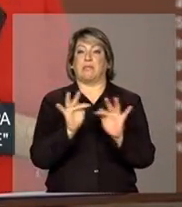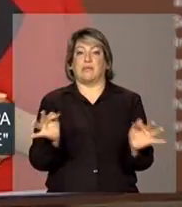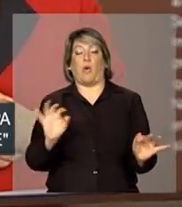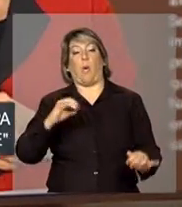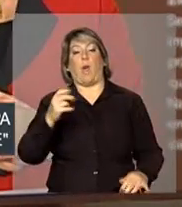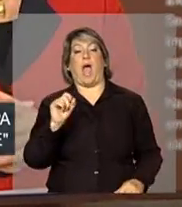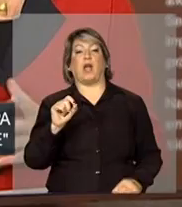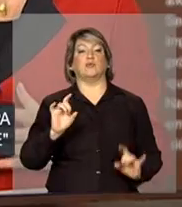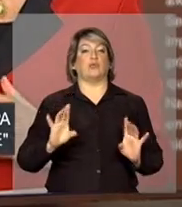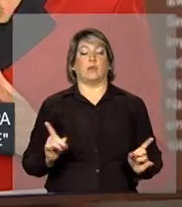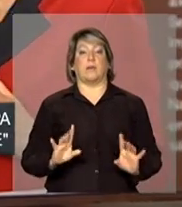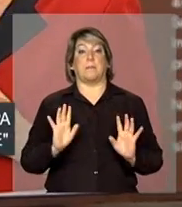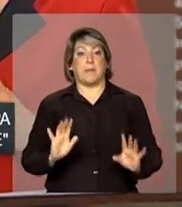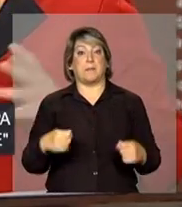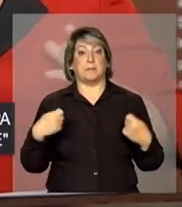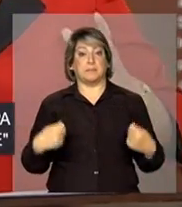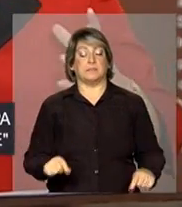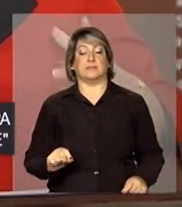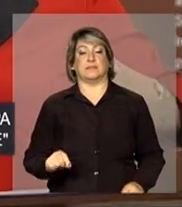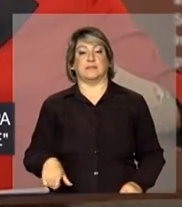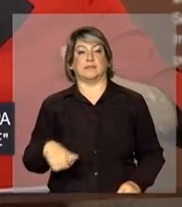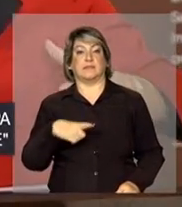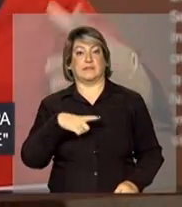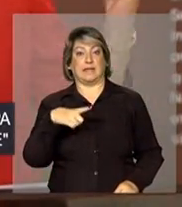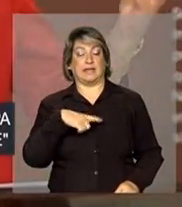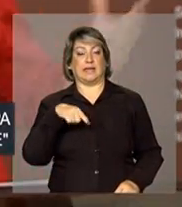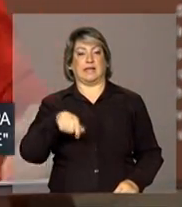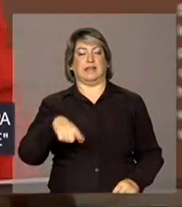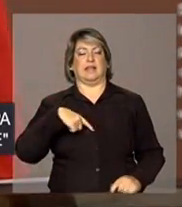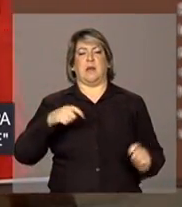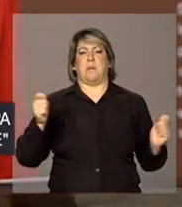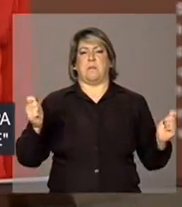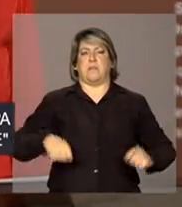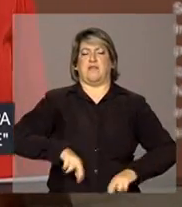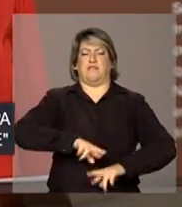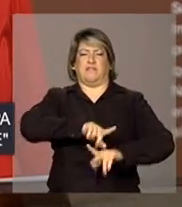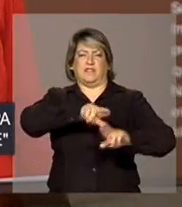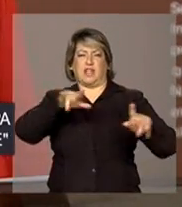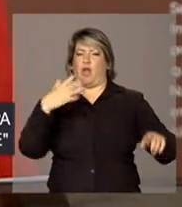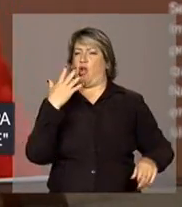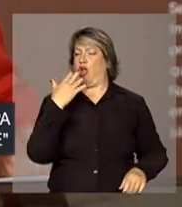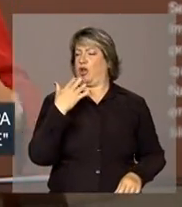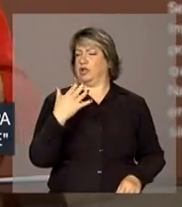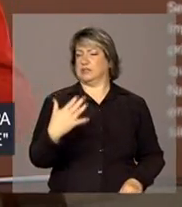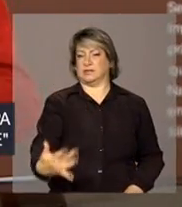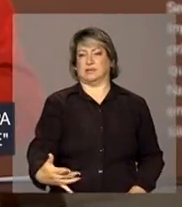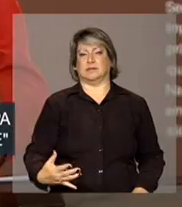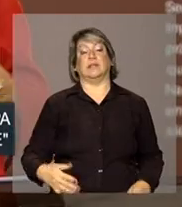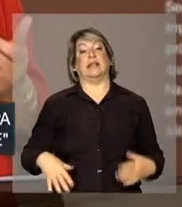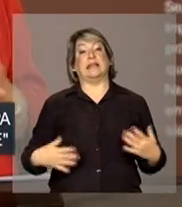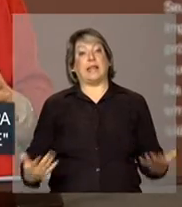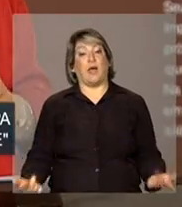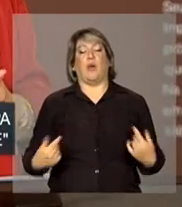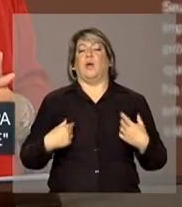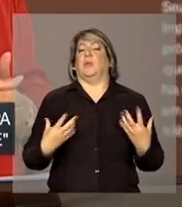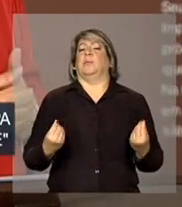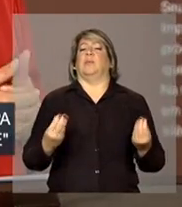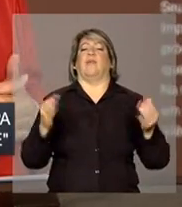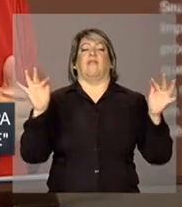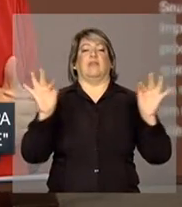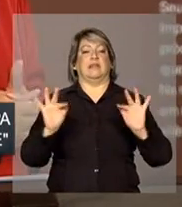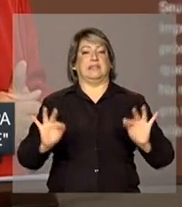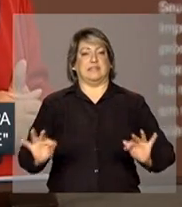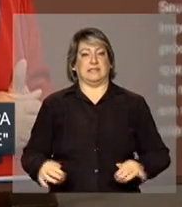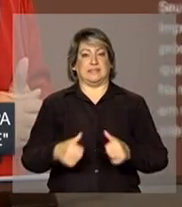só o azul, que tem essa imensa potencialidade de cores. Então, eu fico muito feliz de estar aqui